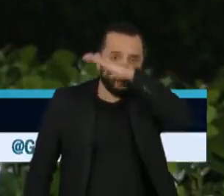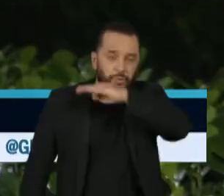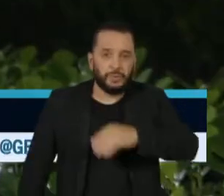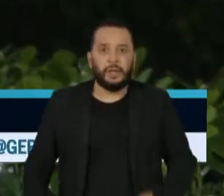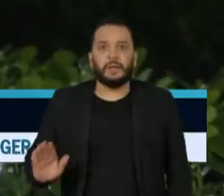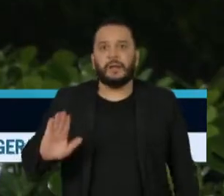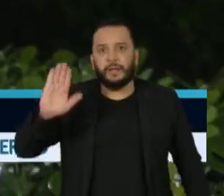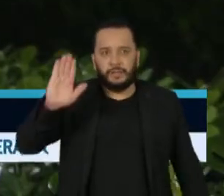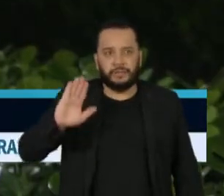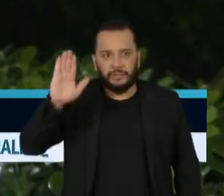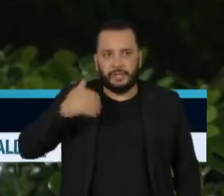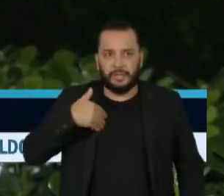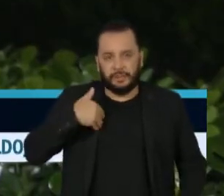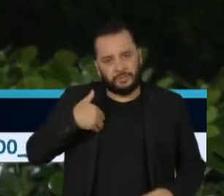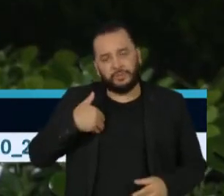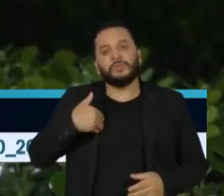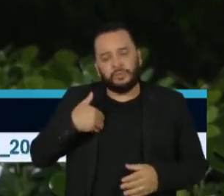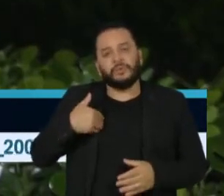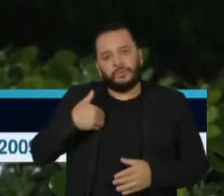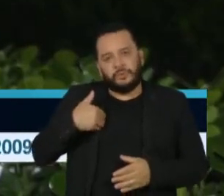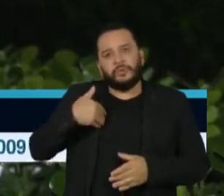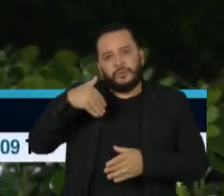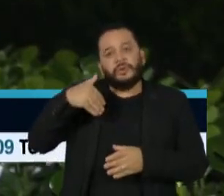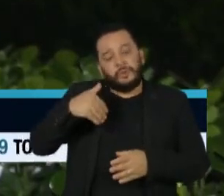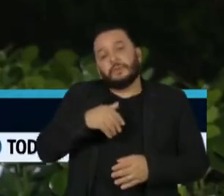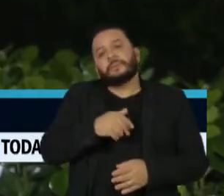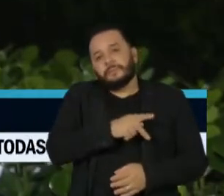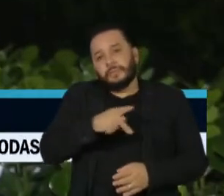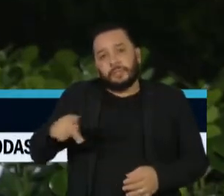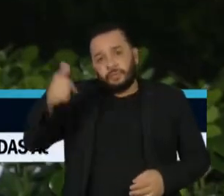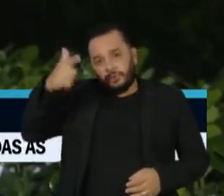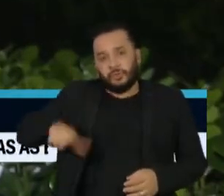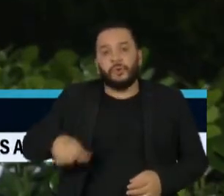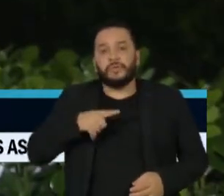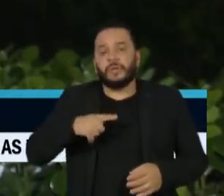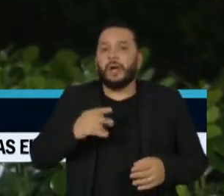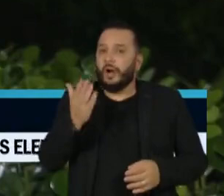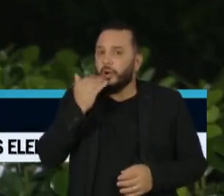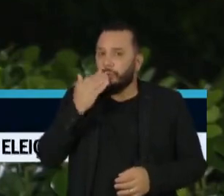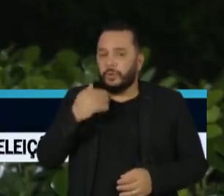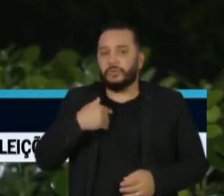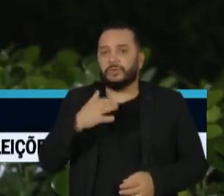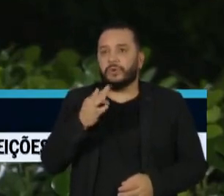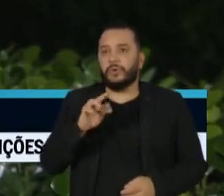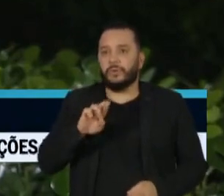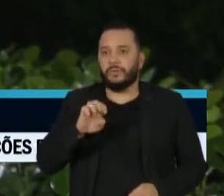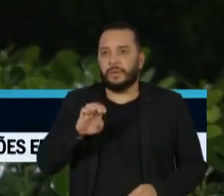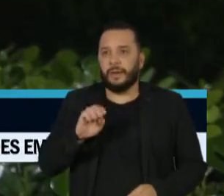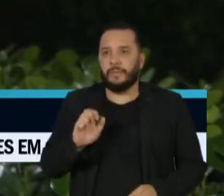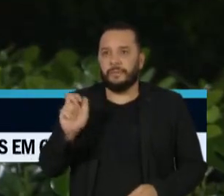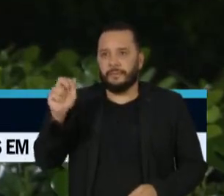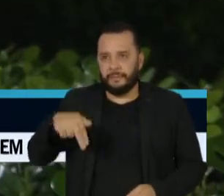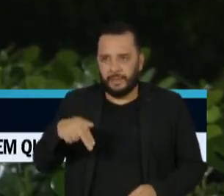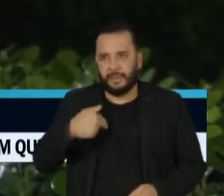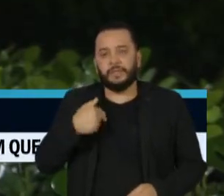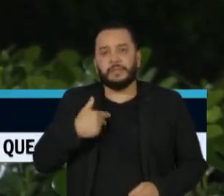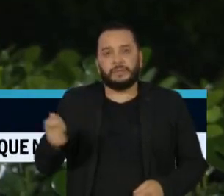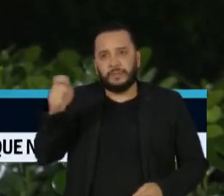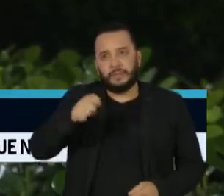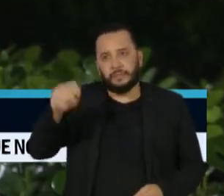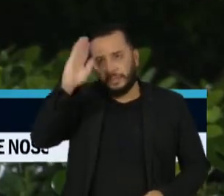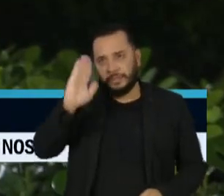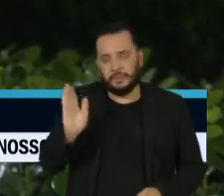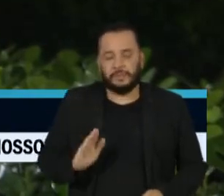candidato à reeleição, participou de almoço na sede da Febraban, a Federação Brasileira de Bancos, na zona sul da capital paulista.